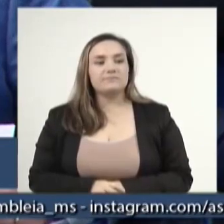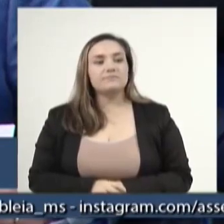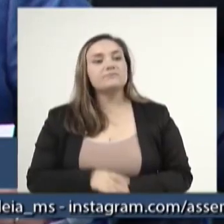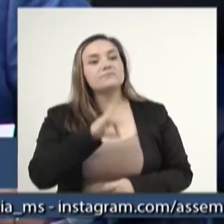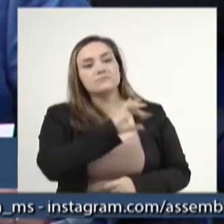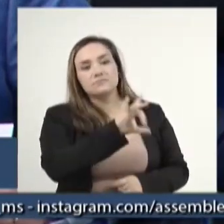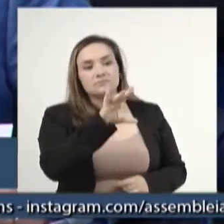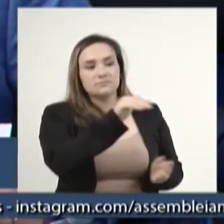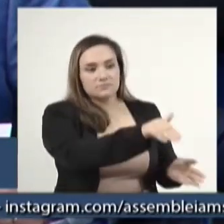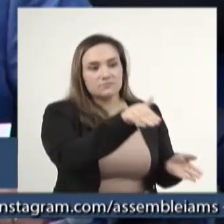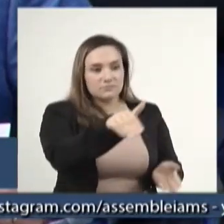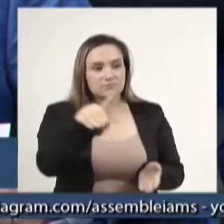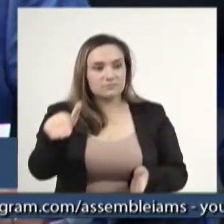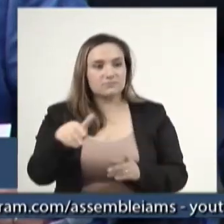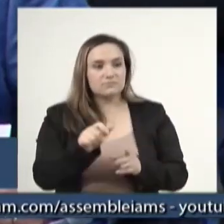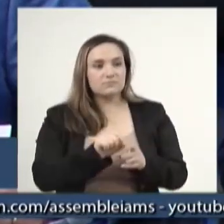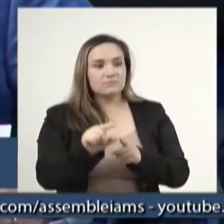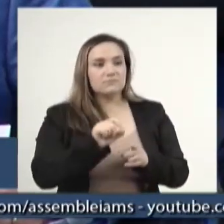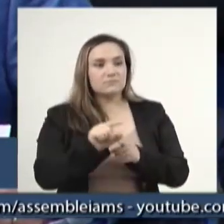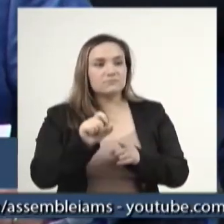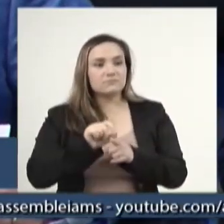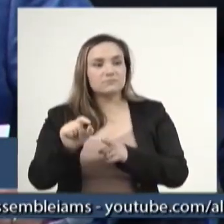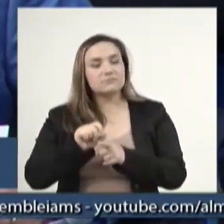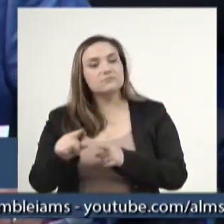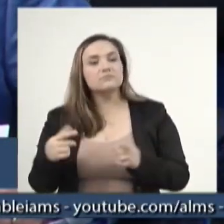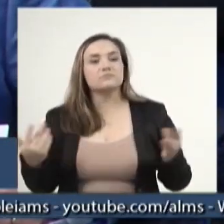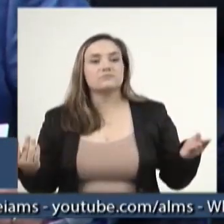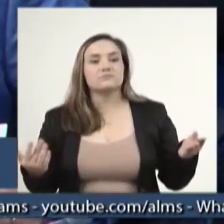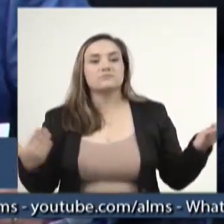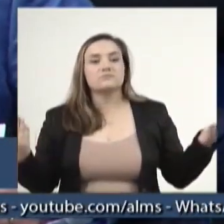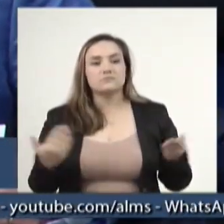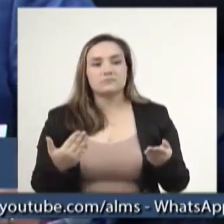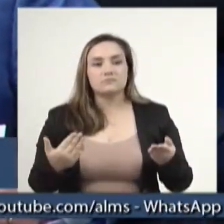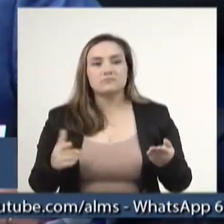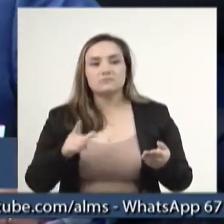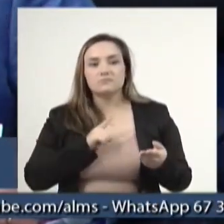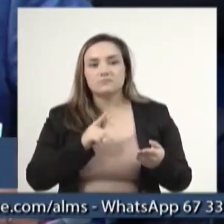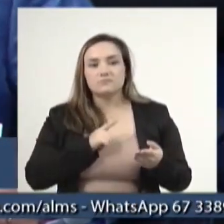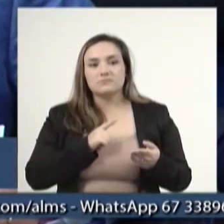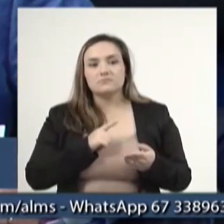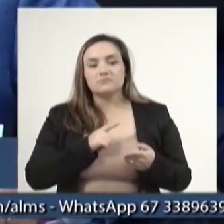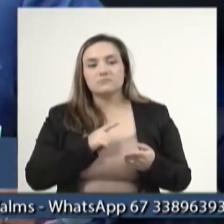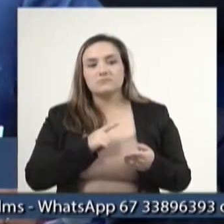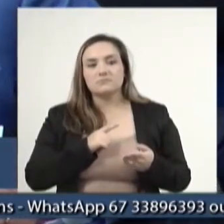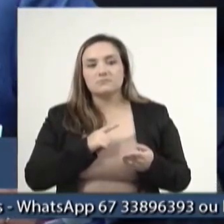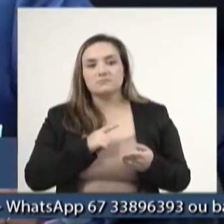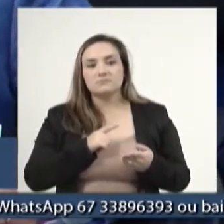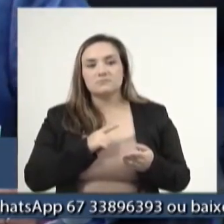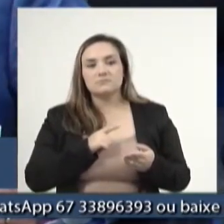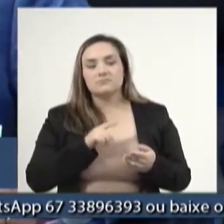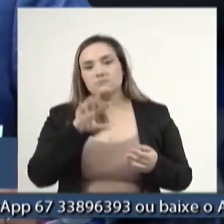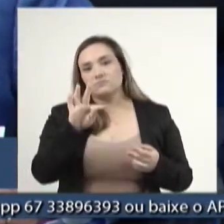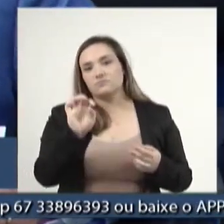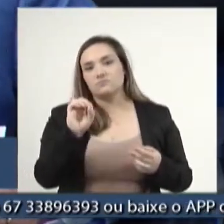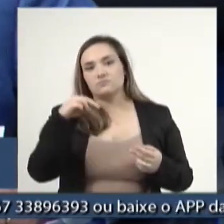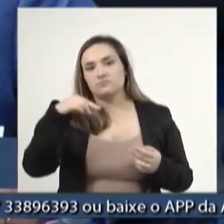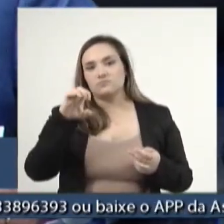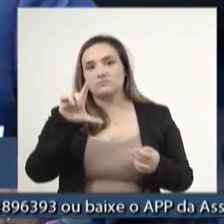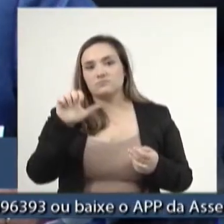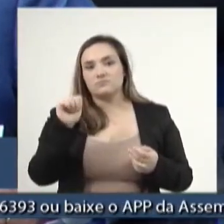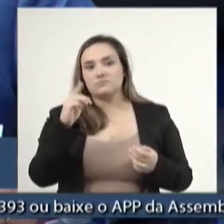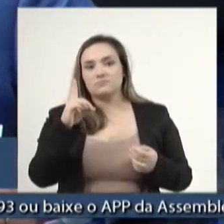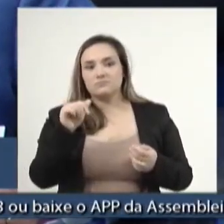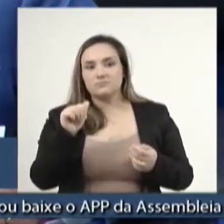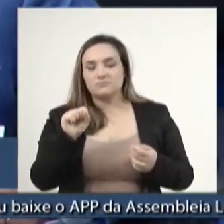cada saco de milho exportado deixa para o Mato Grosso do Sul, cada saco não, tem lá uma tonelada, 12